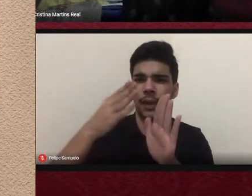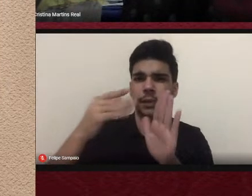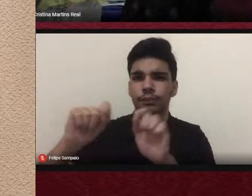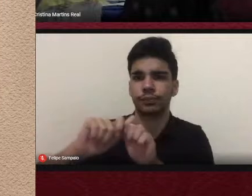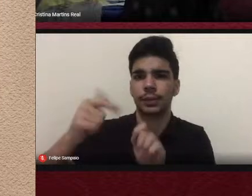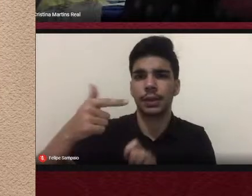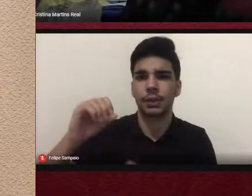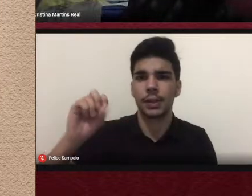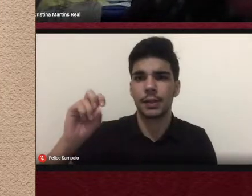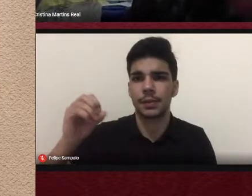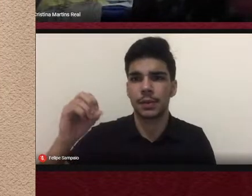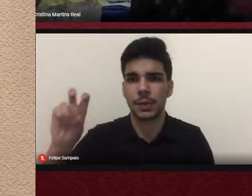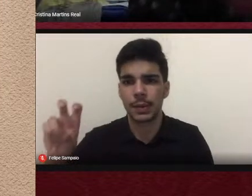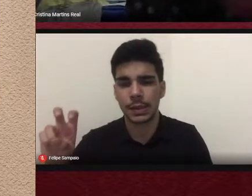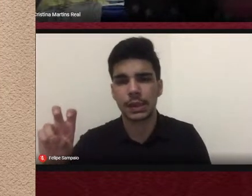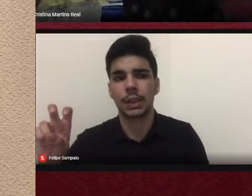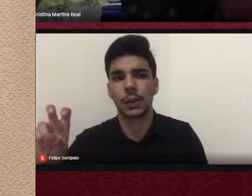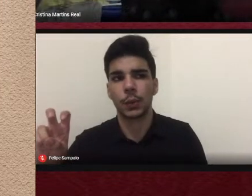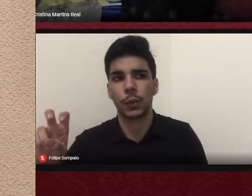momento,